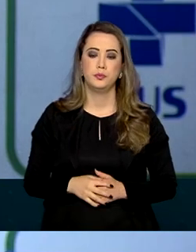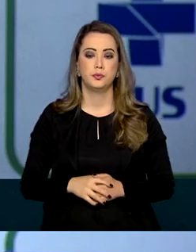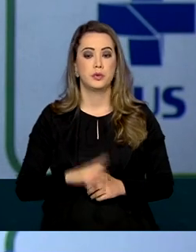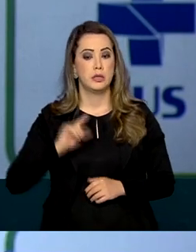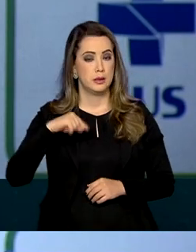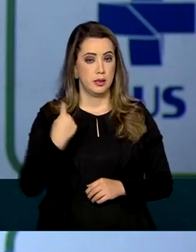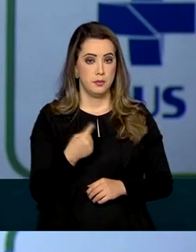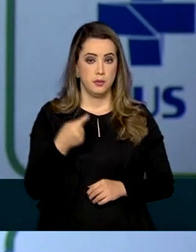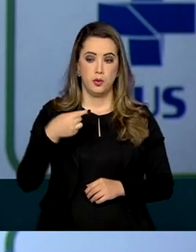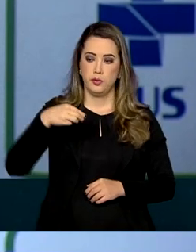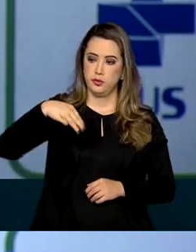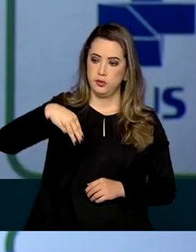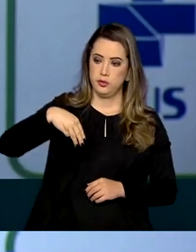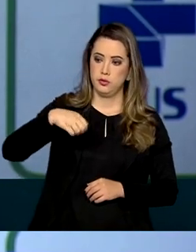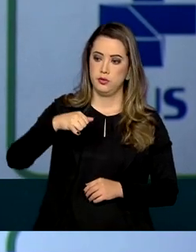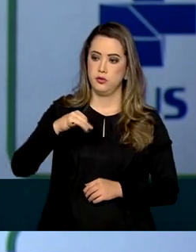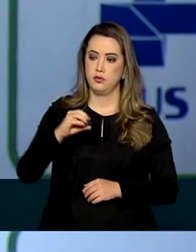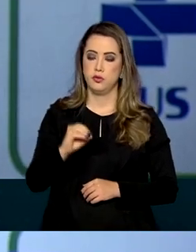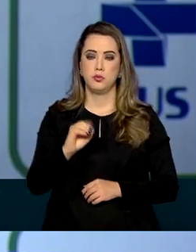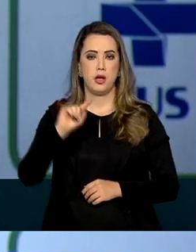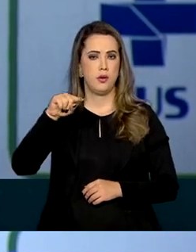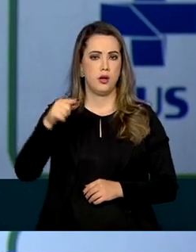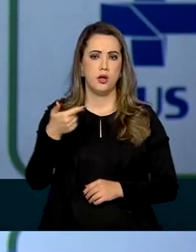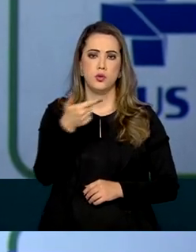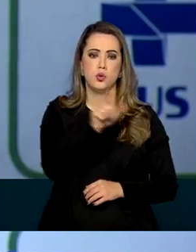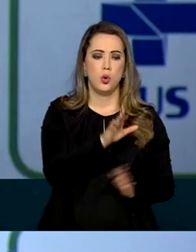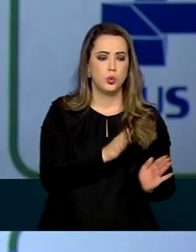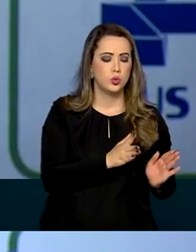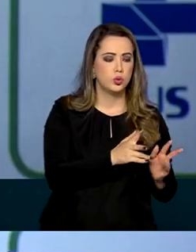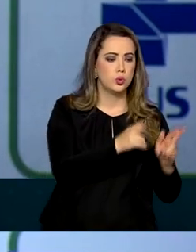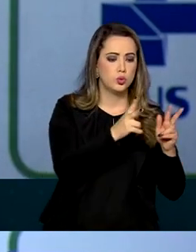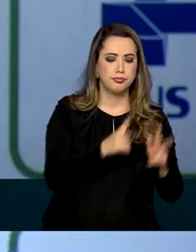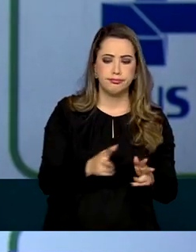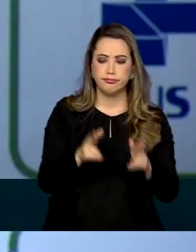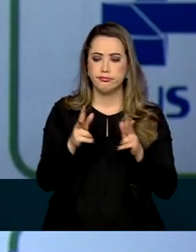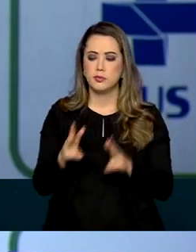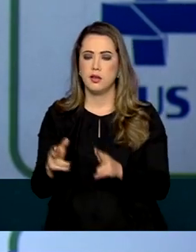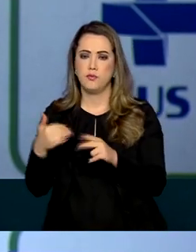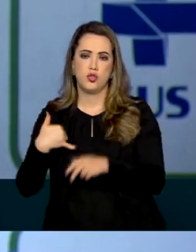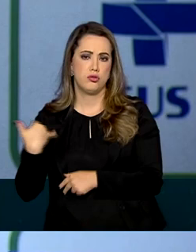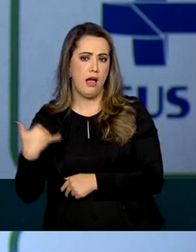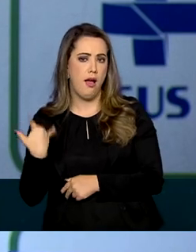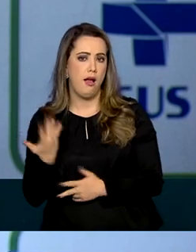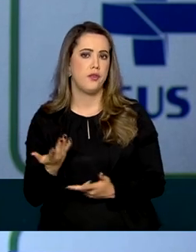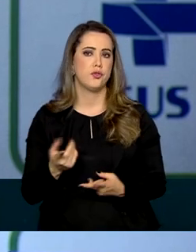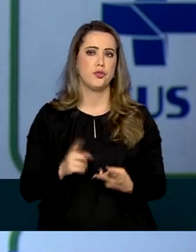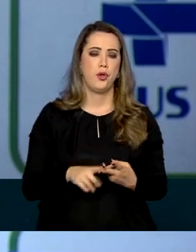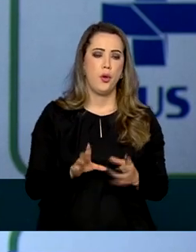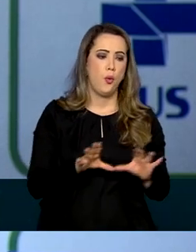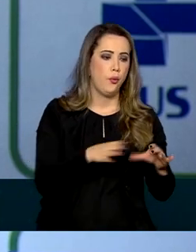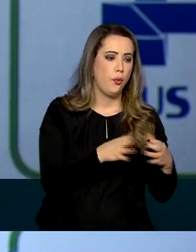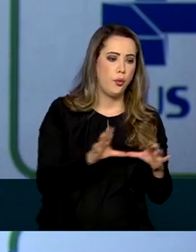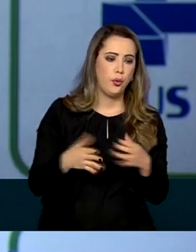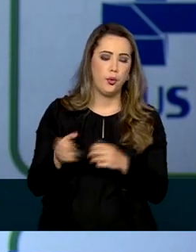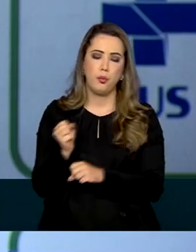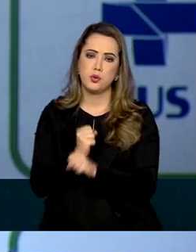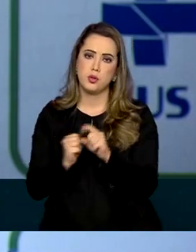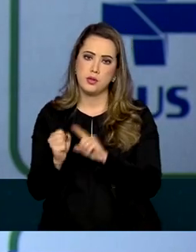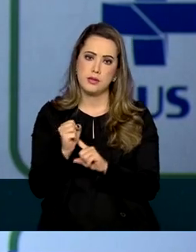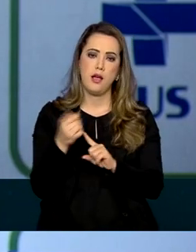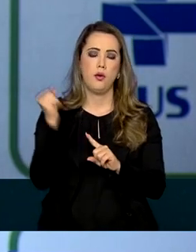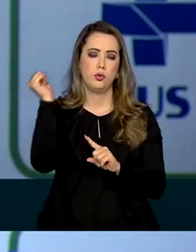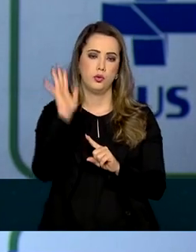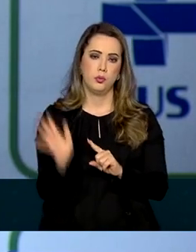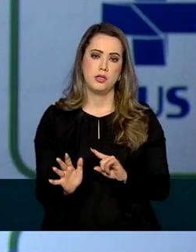idades, todos os demais grupos sociais do Brasil serão